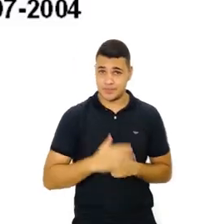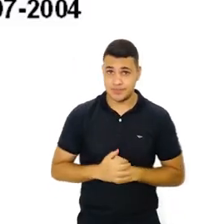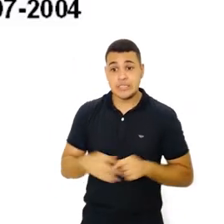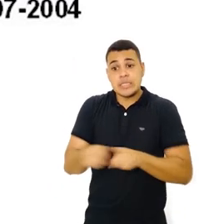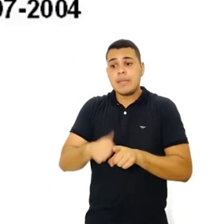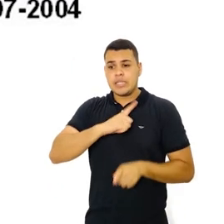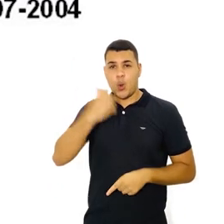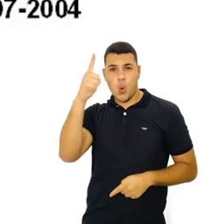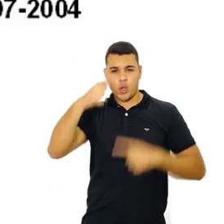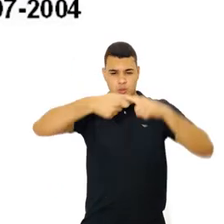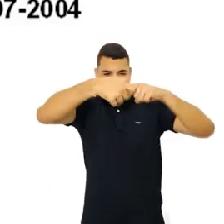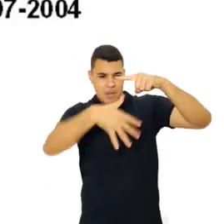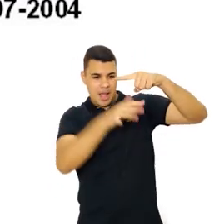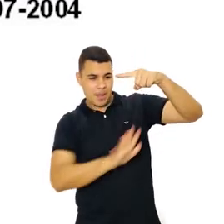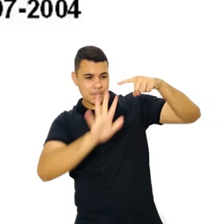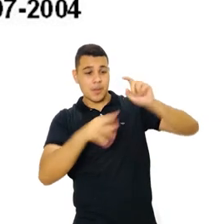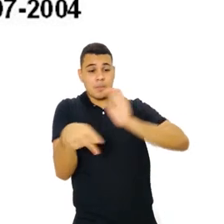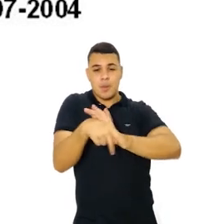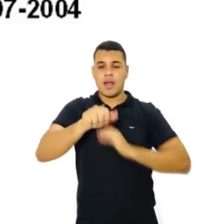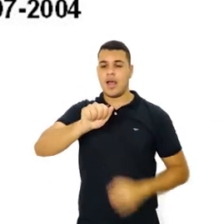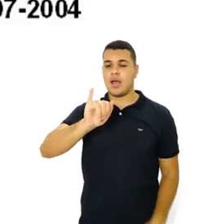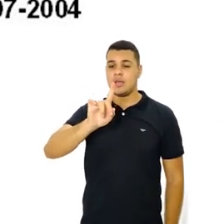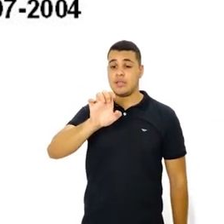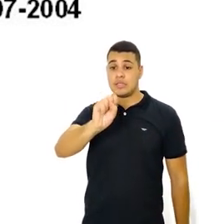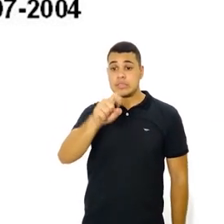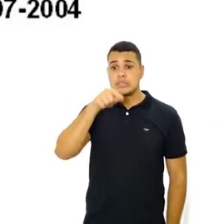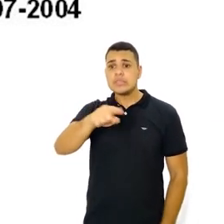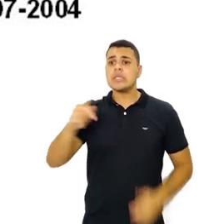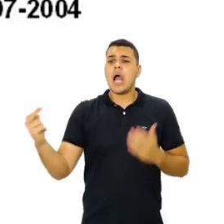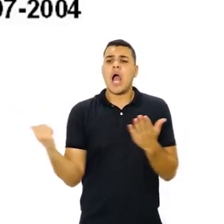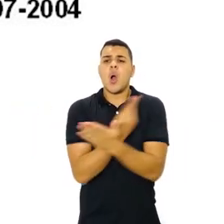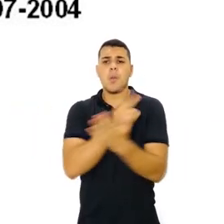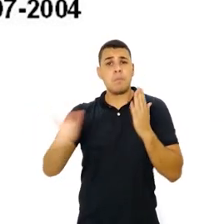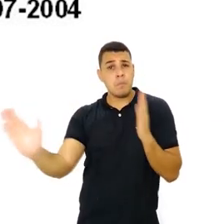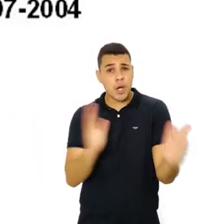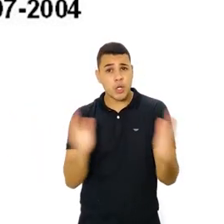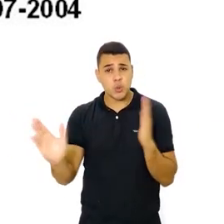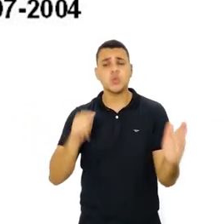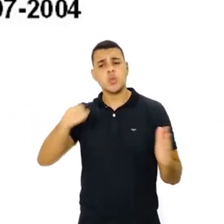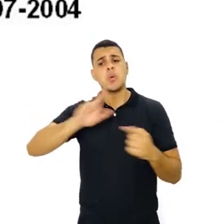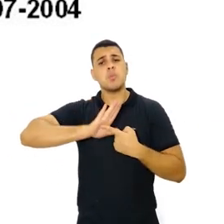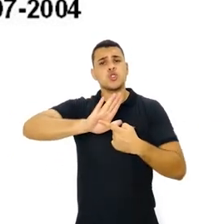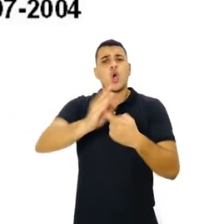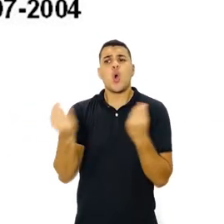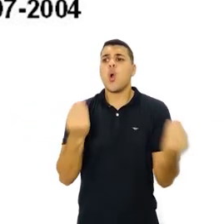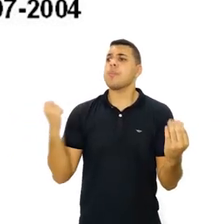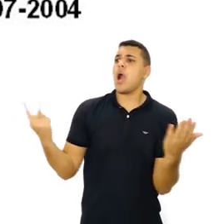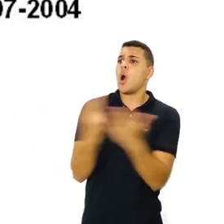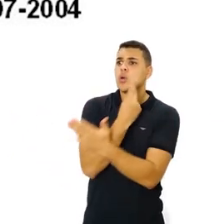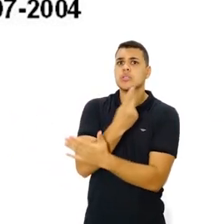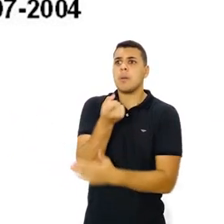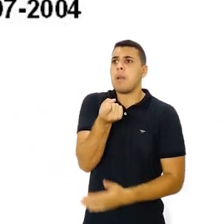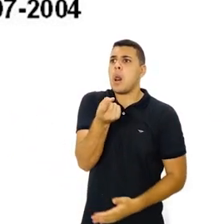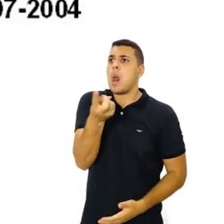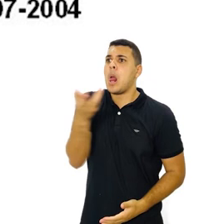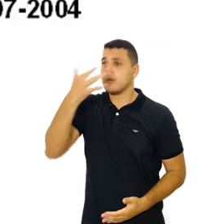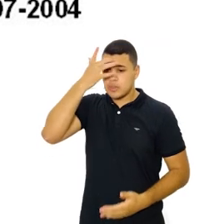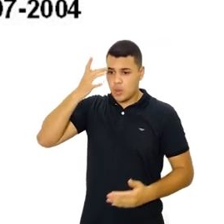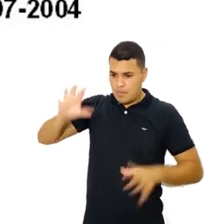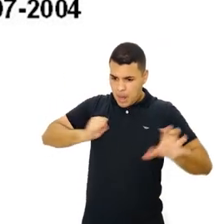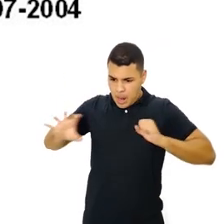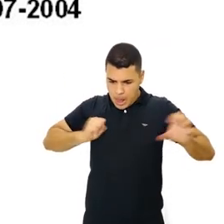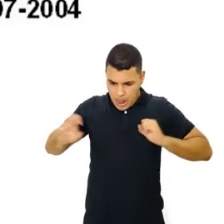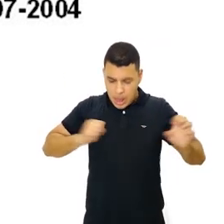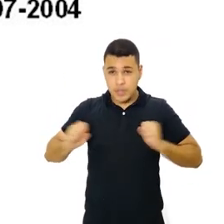Aí tem outro exemplo importante também do mapa da AIDS, que pode, a partir do mapeamento em períodos sucessivos, mostrar a